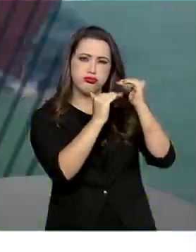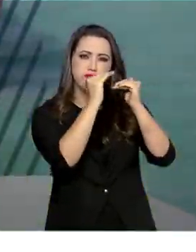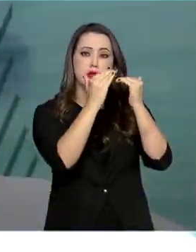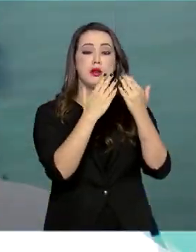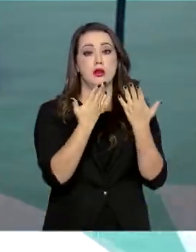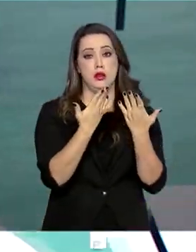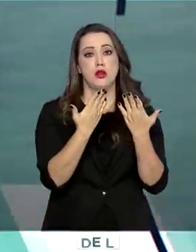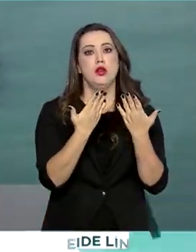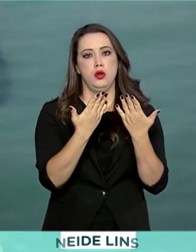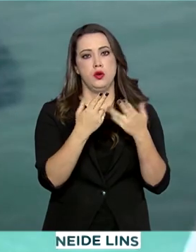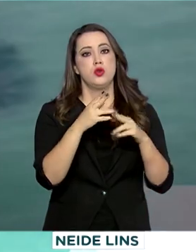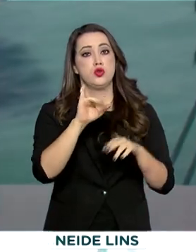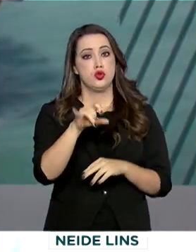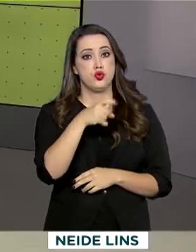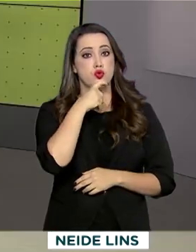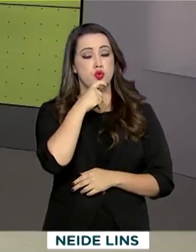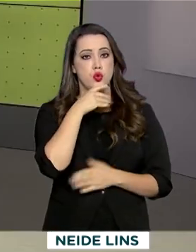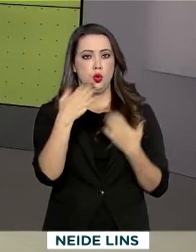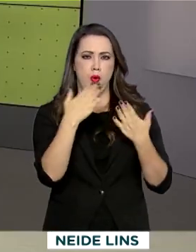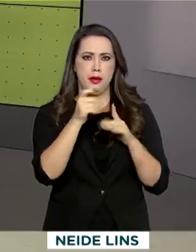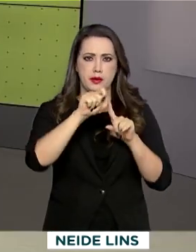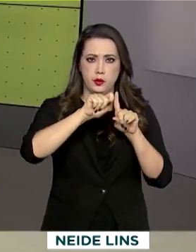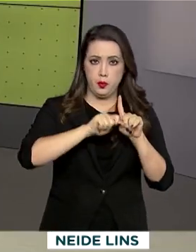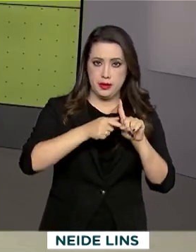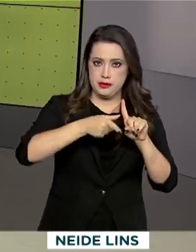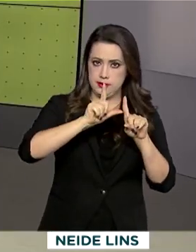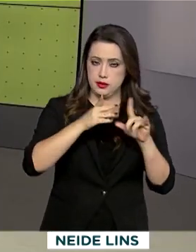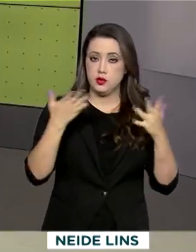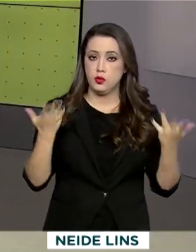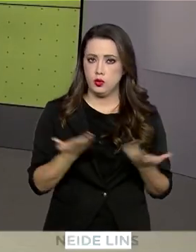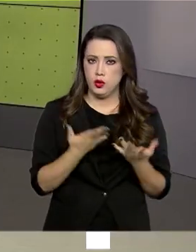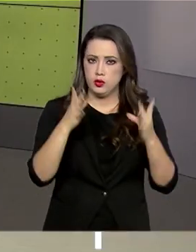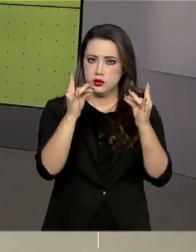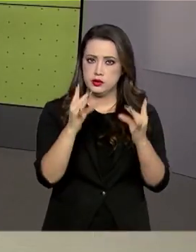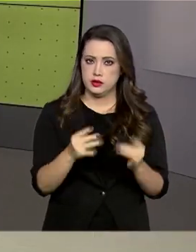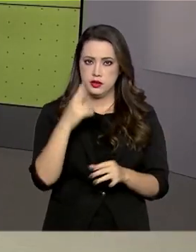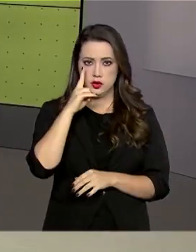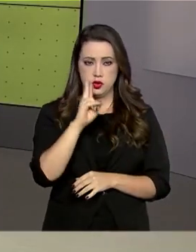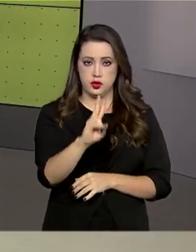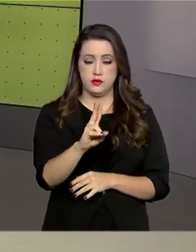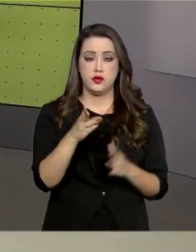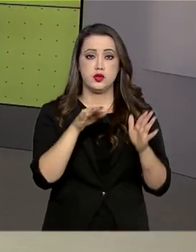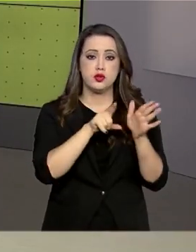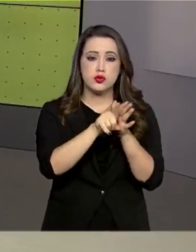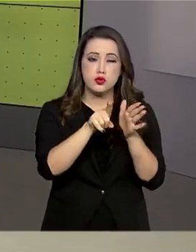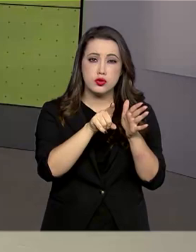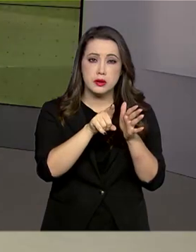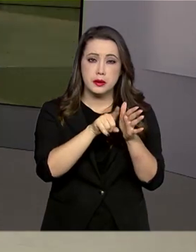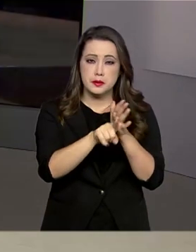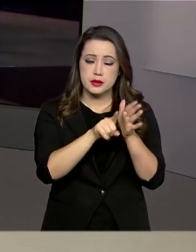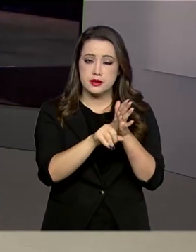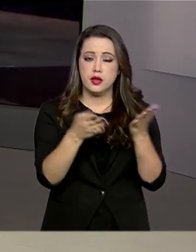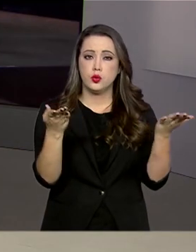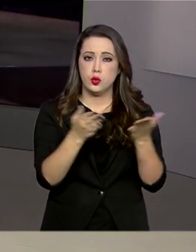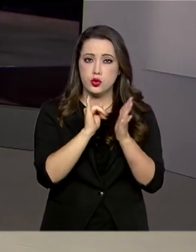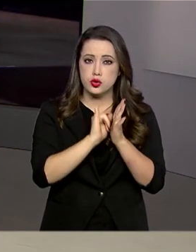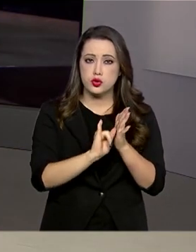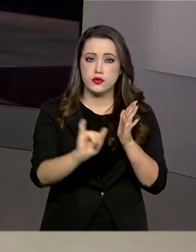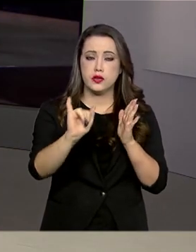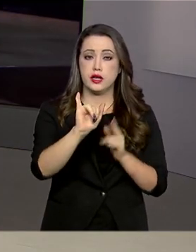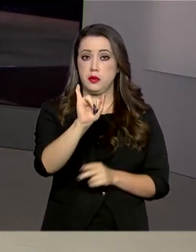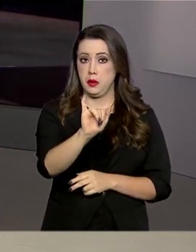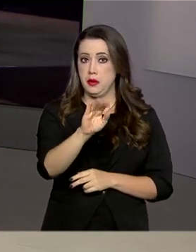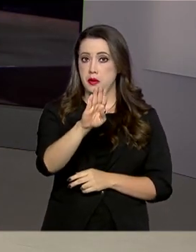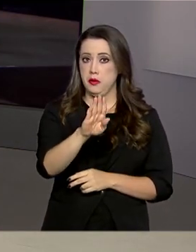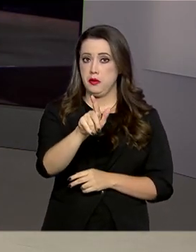em relação a junho. E quem traz os detalhes desses números divulgados hoje pelo IBGE é a repórter Gabriela Noronha. Oi,